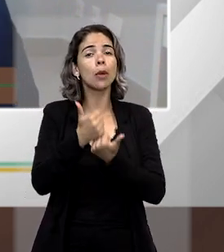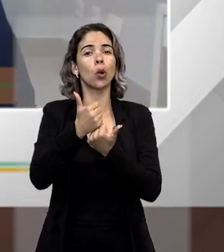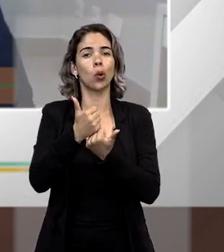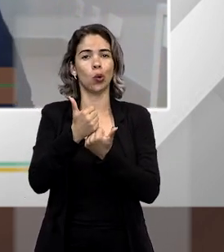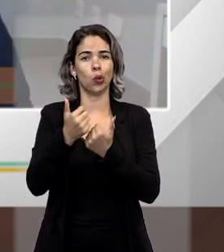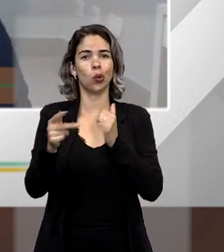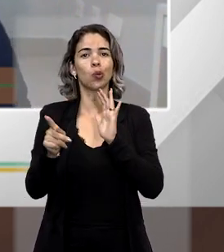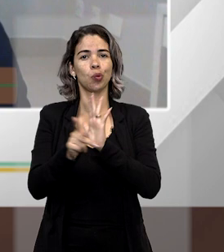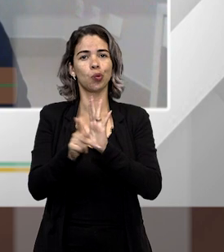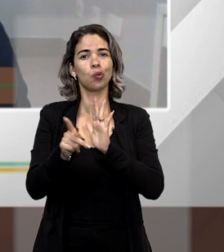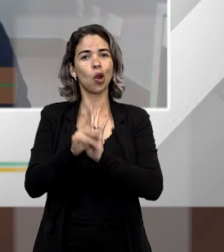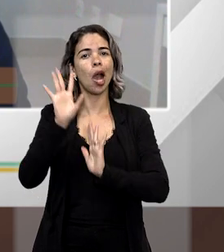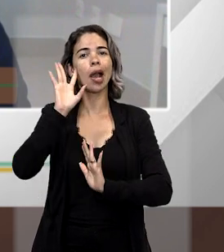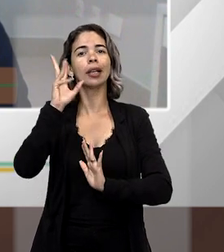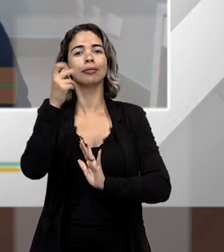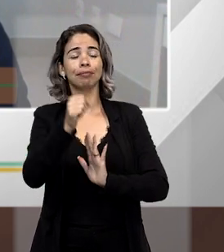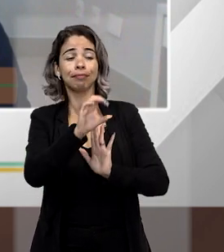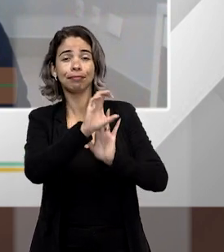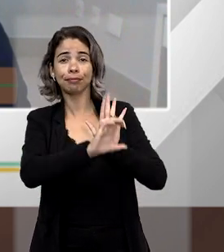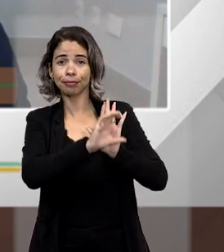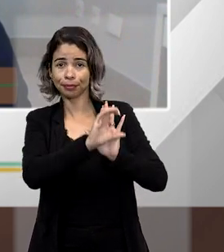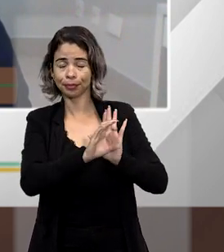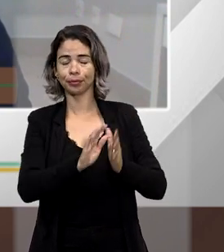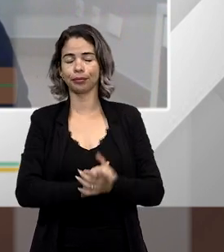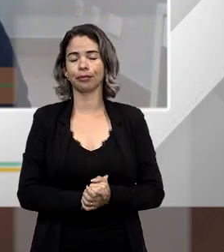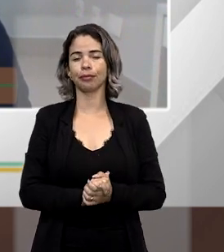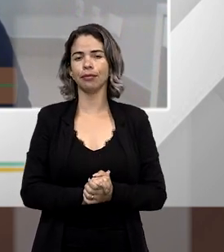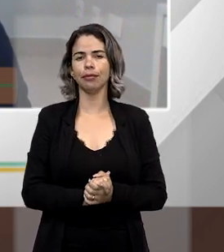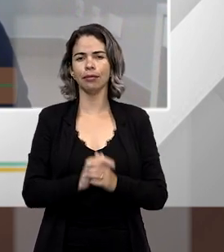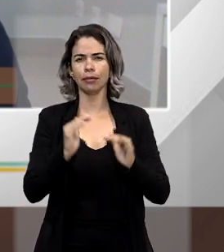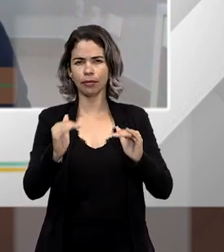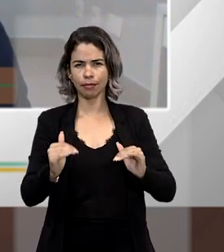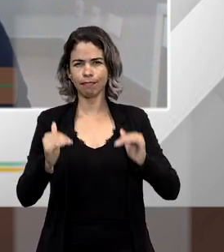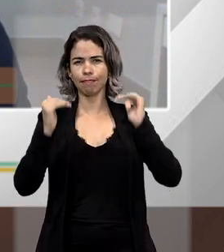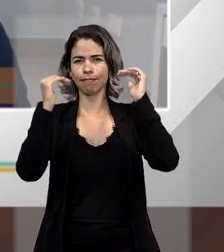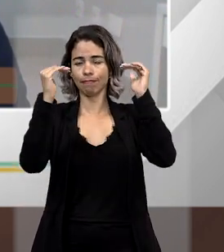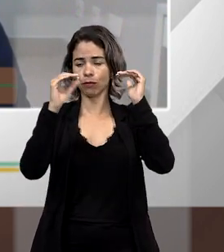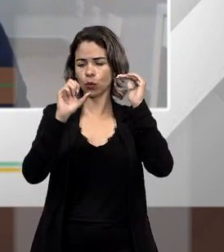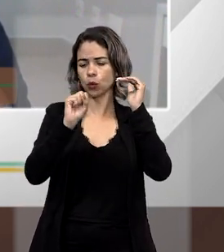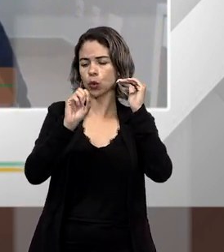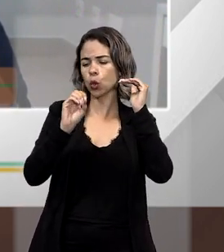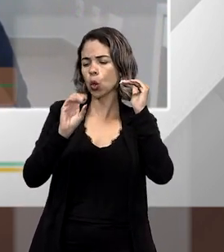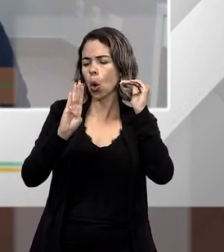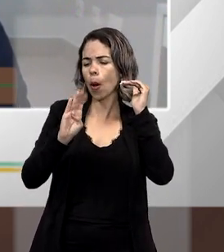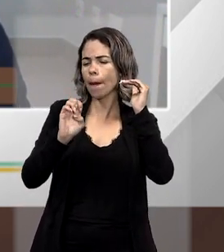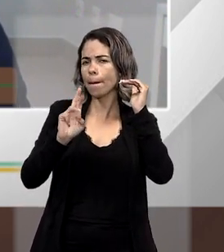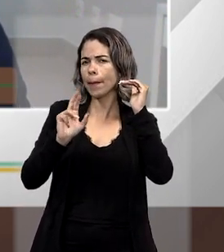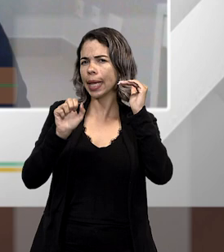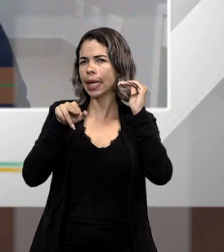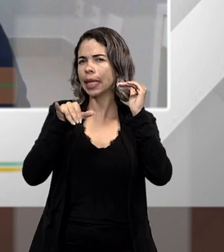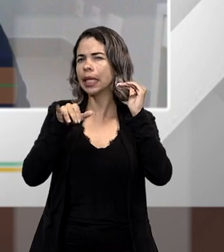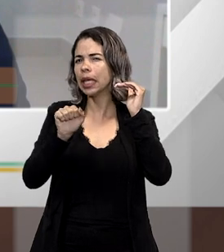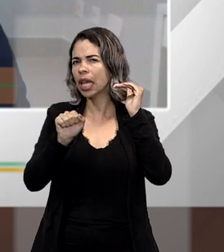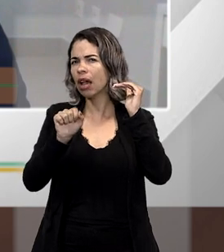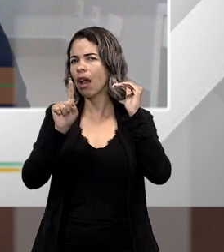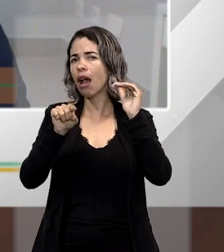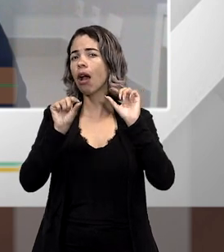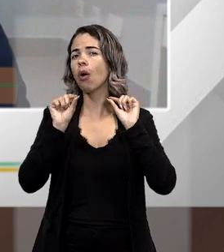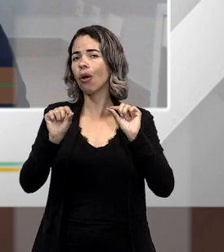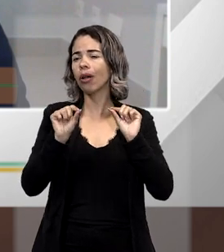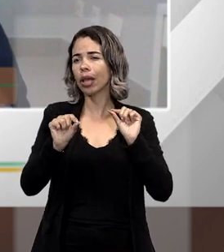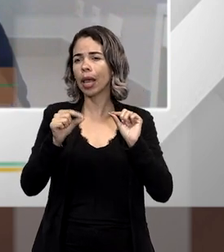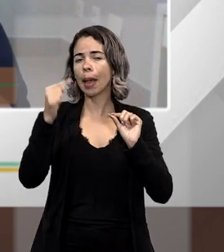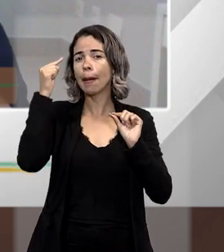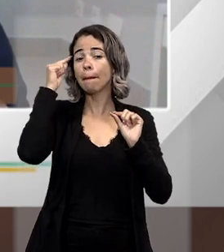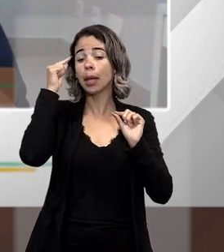amparo para essas conceituações. Soberania, ela é, esta ideia é uma ideia que se liga, essencialmente,